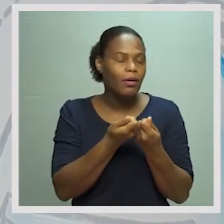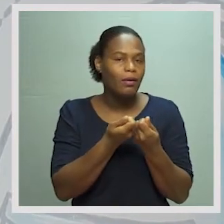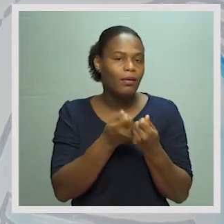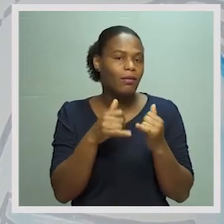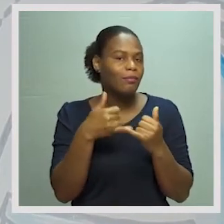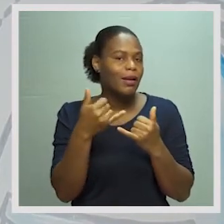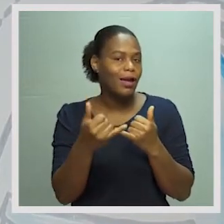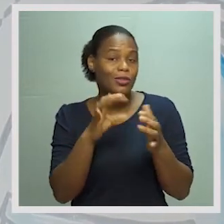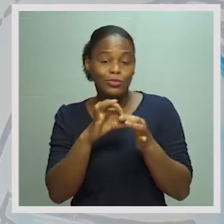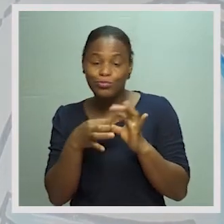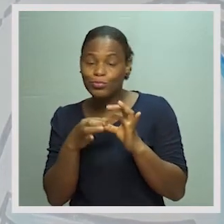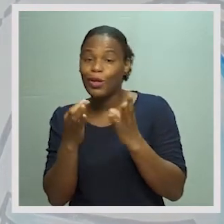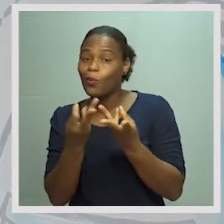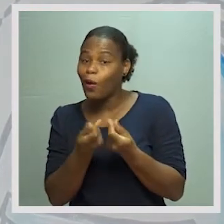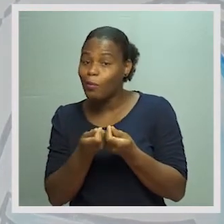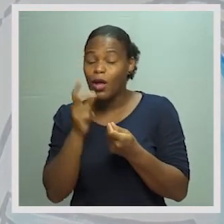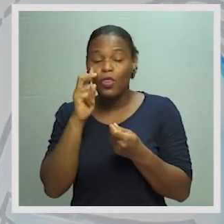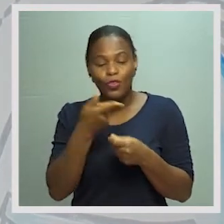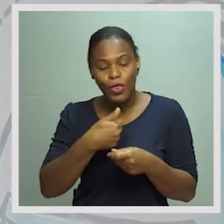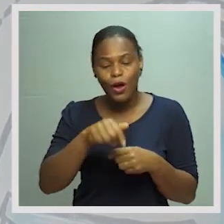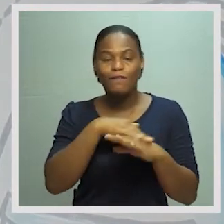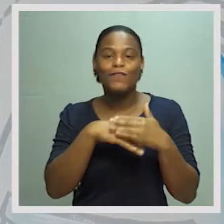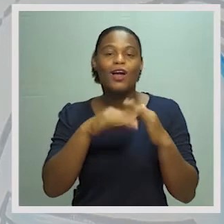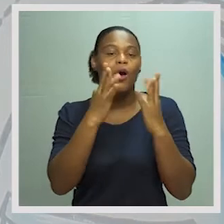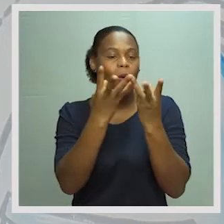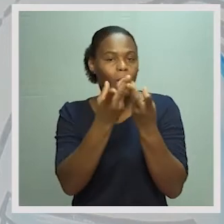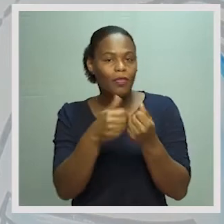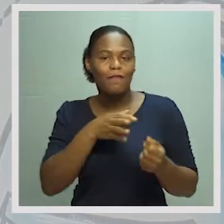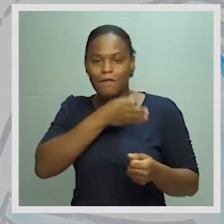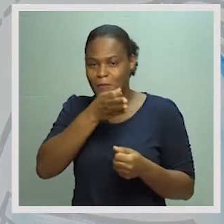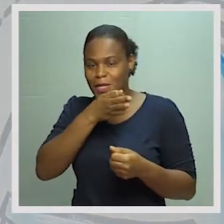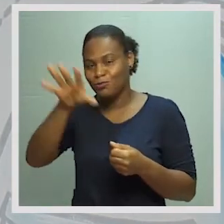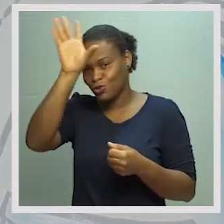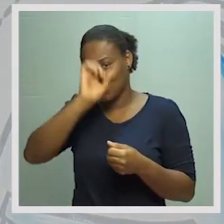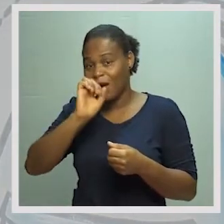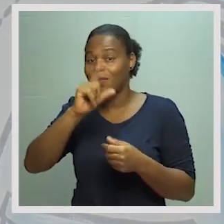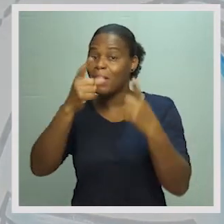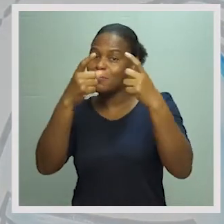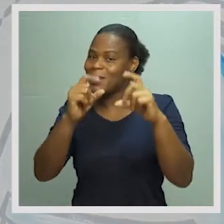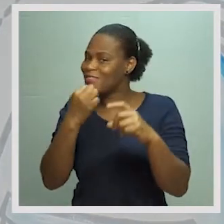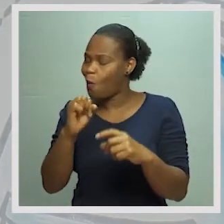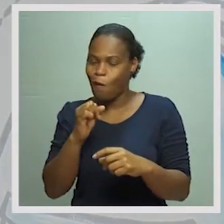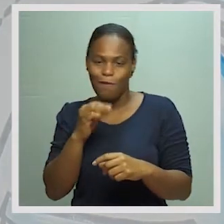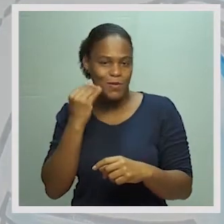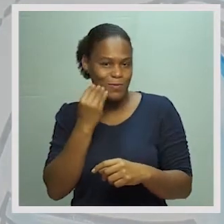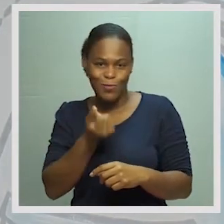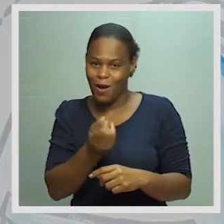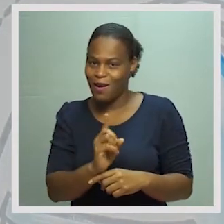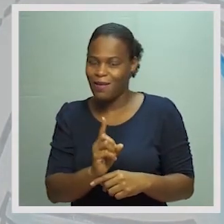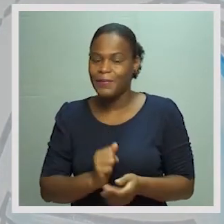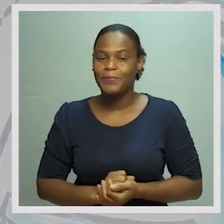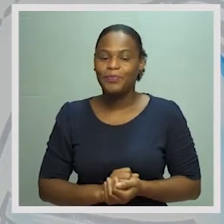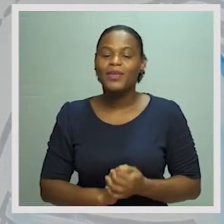construímos uma conta das famílias, do Estado e das empresas não financeiras.